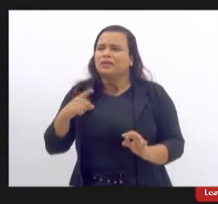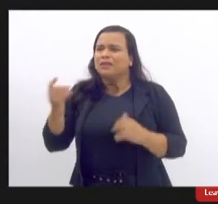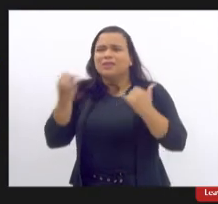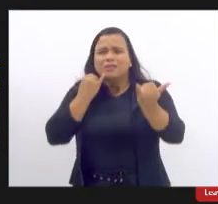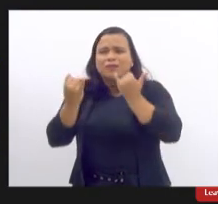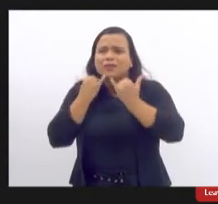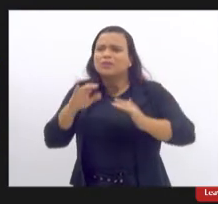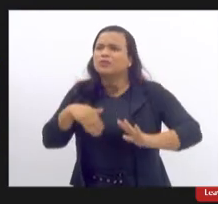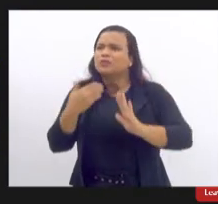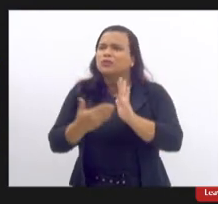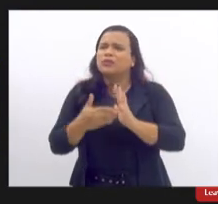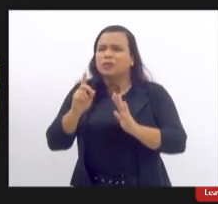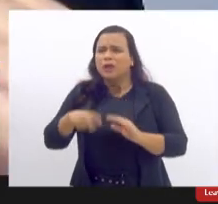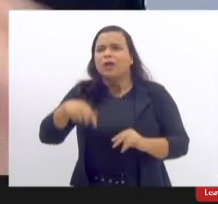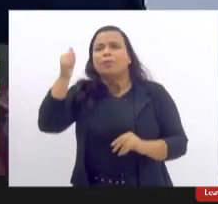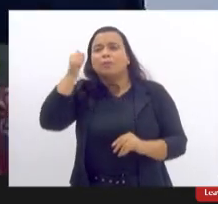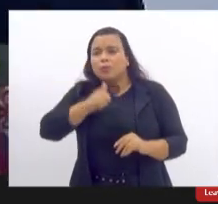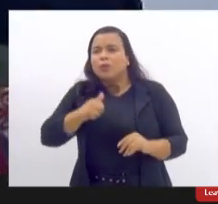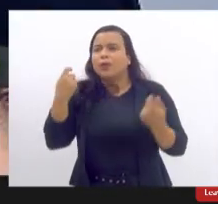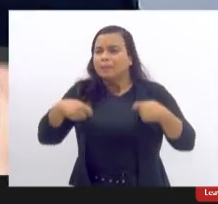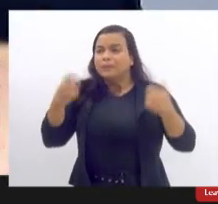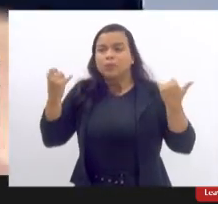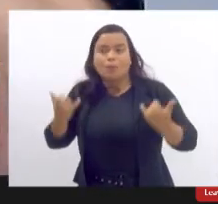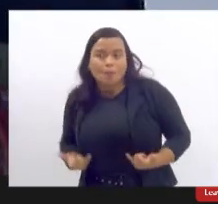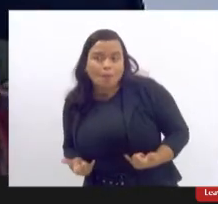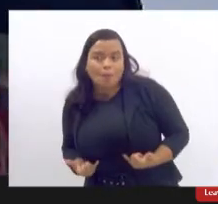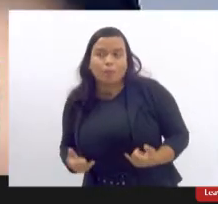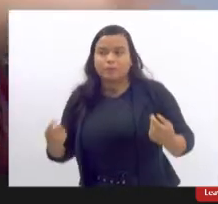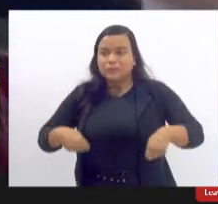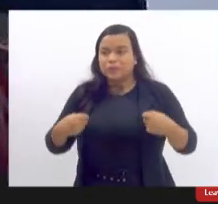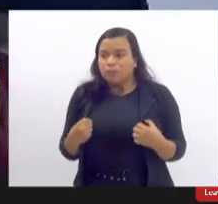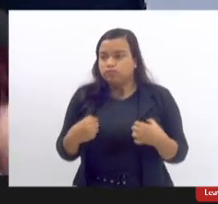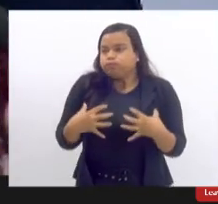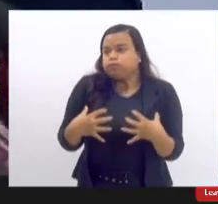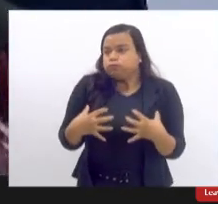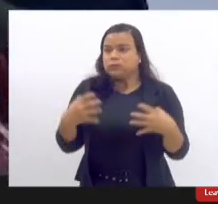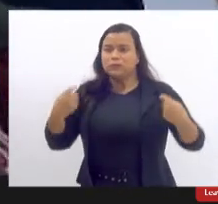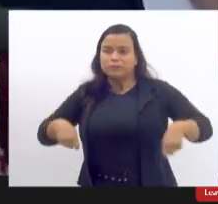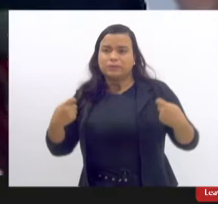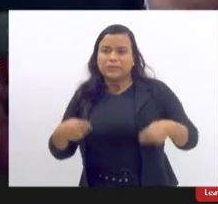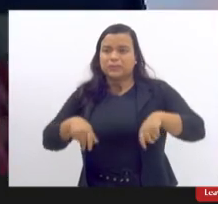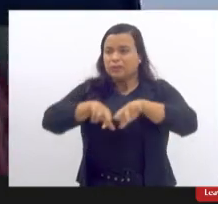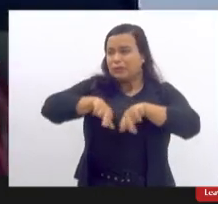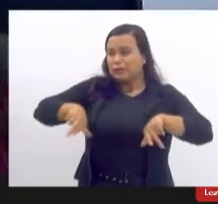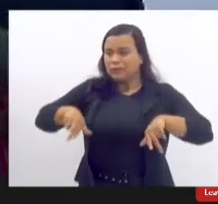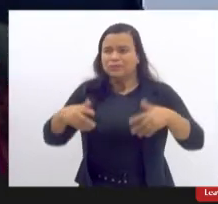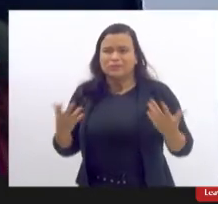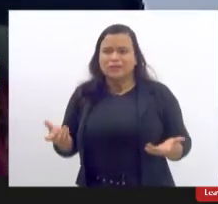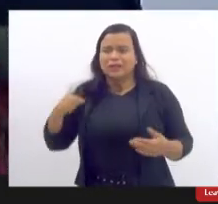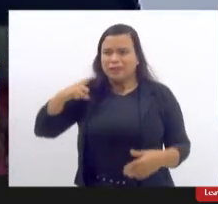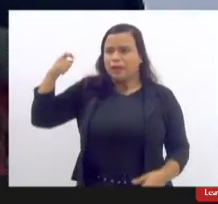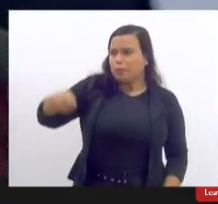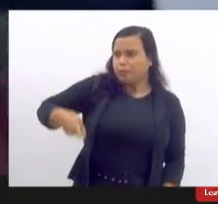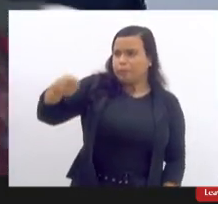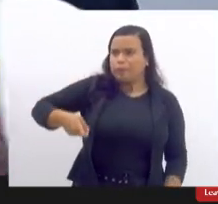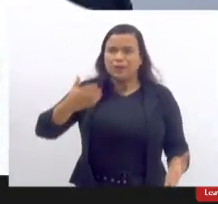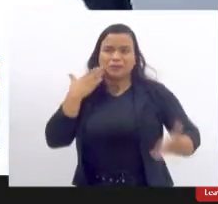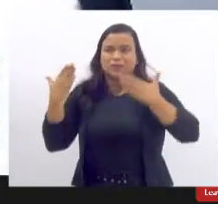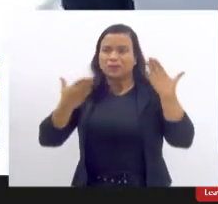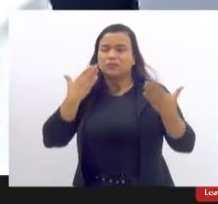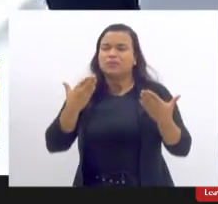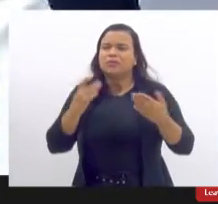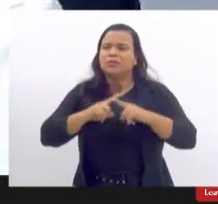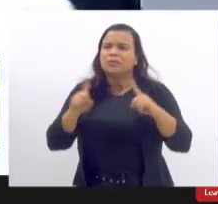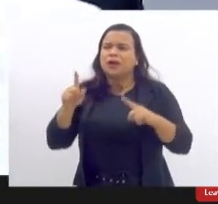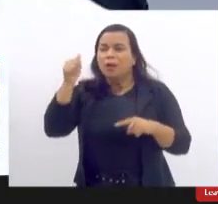é que a mulher tem que ser magra tem que ser peituda tem que ser isso tem que ser aquilo quer dizer há uma ditadura estética e